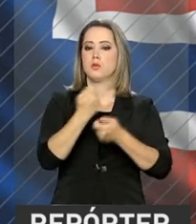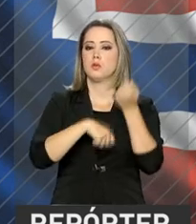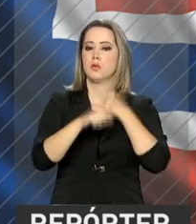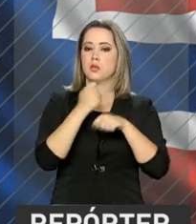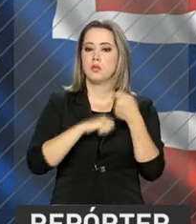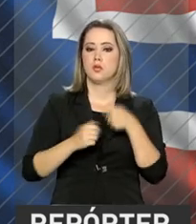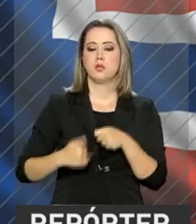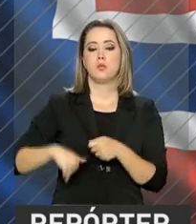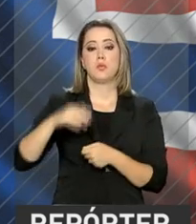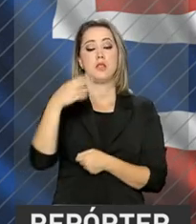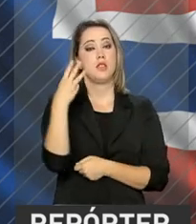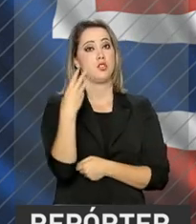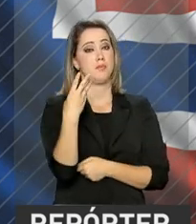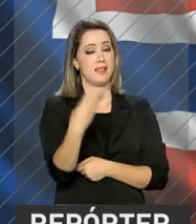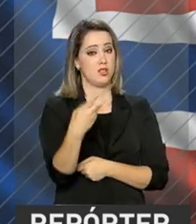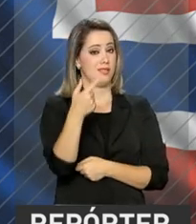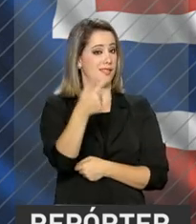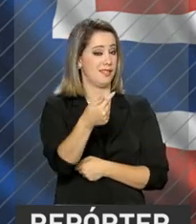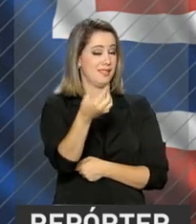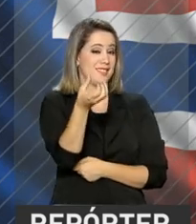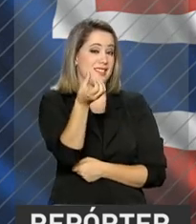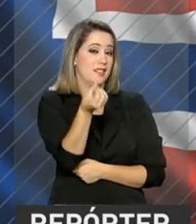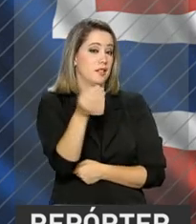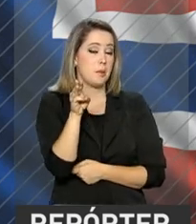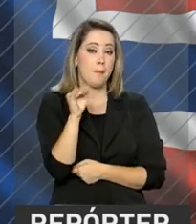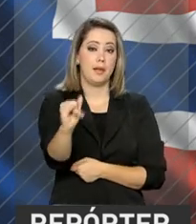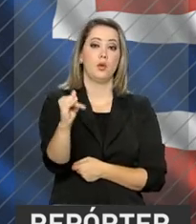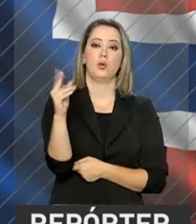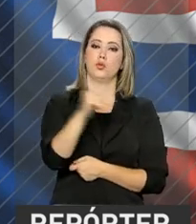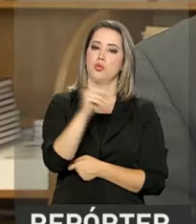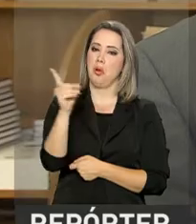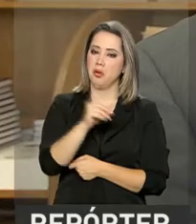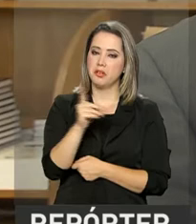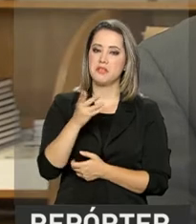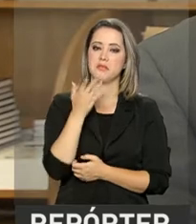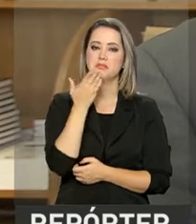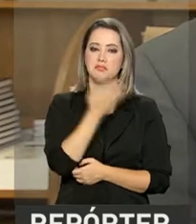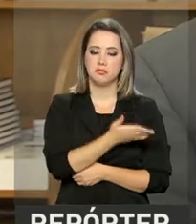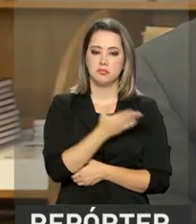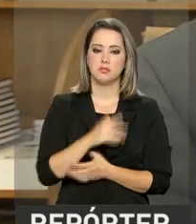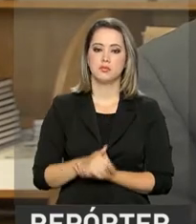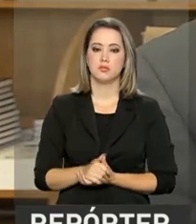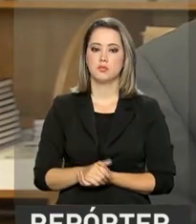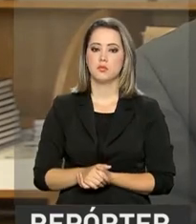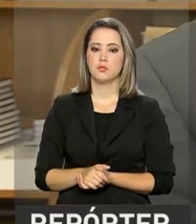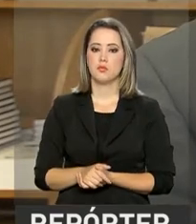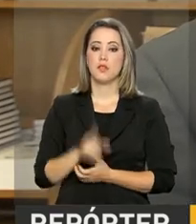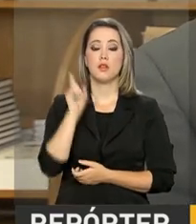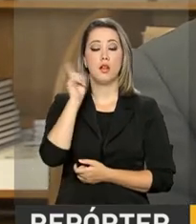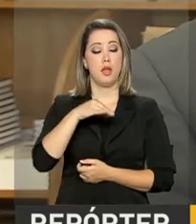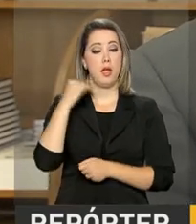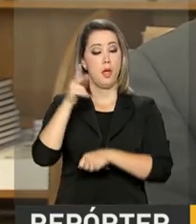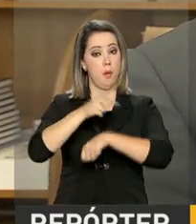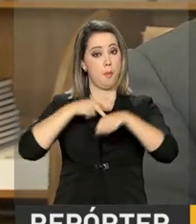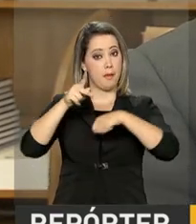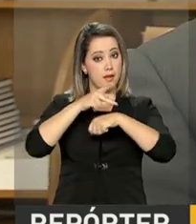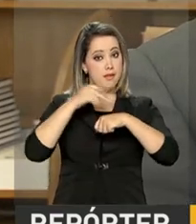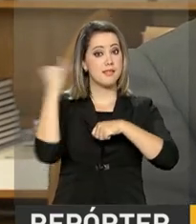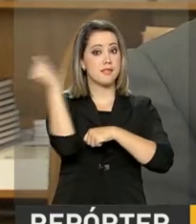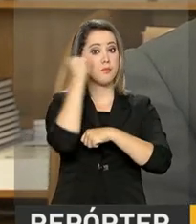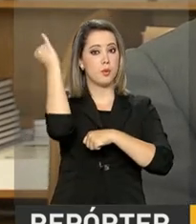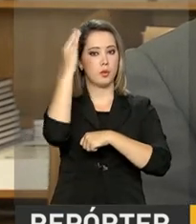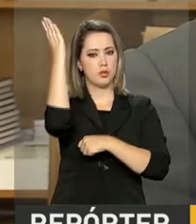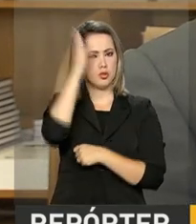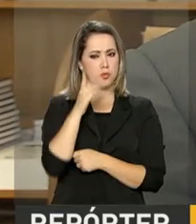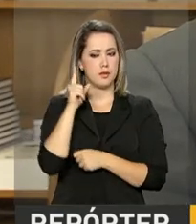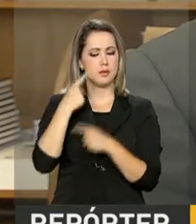passado 376 bilhões de dólares. É um mercado importante para o Brasil, no sentido de